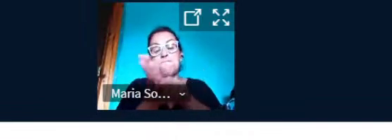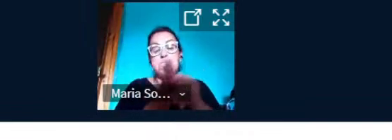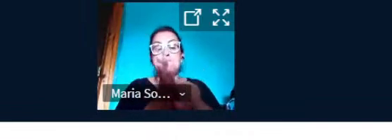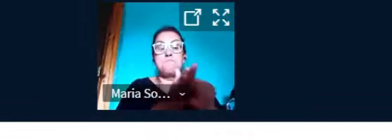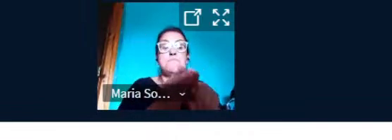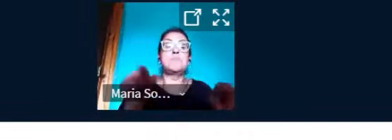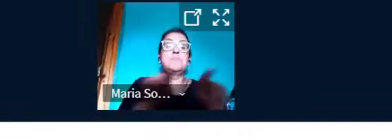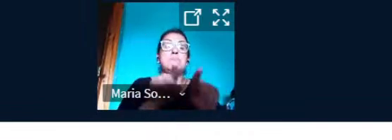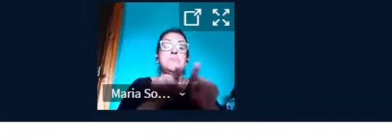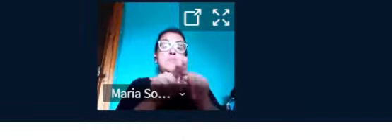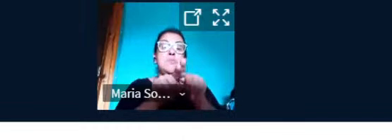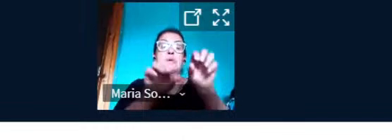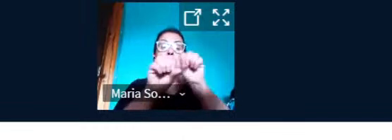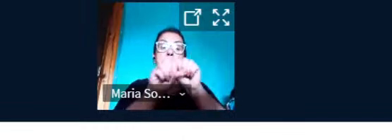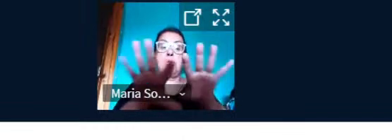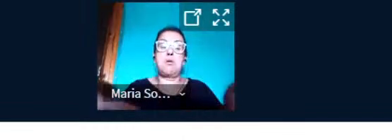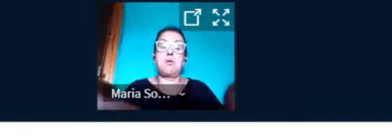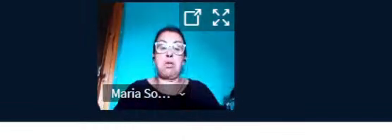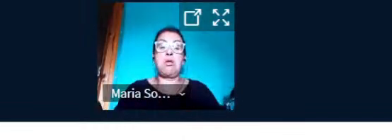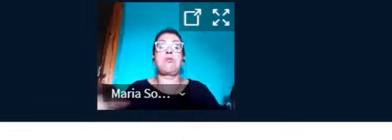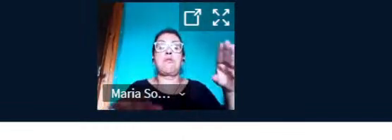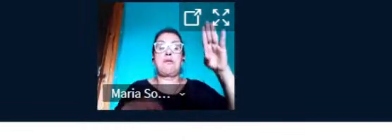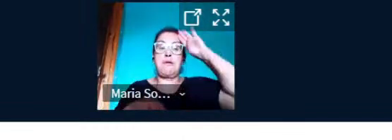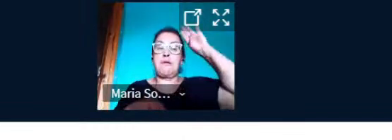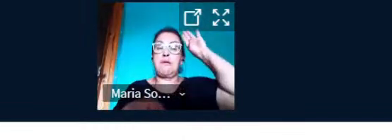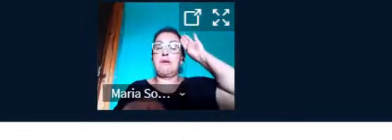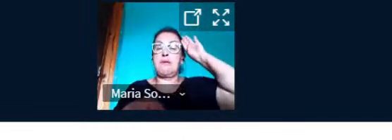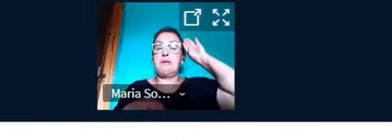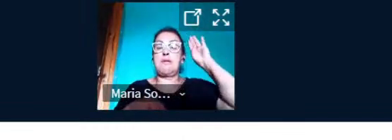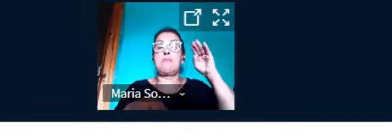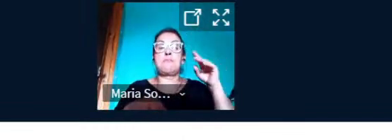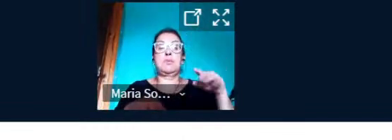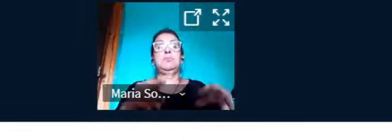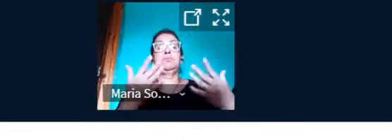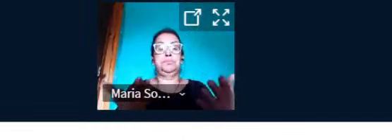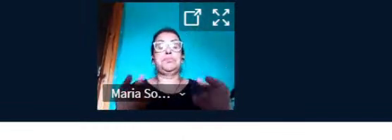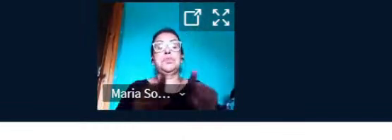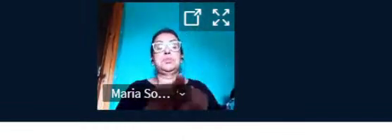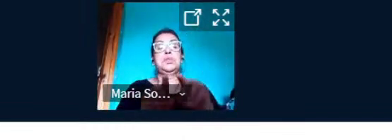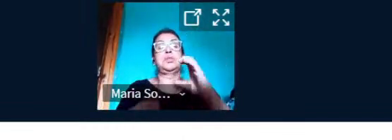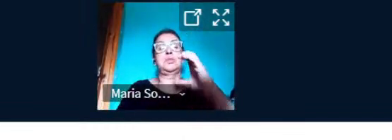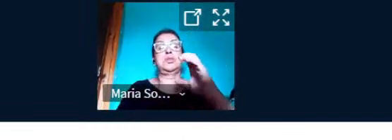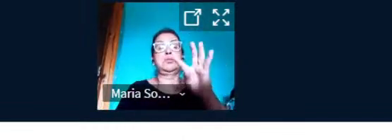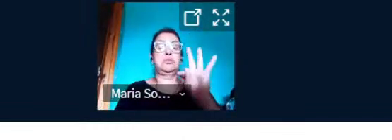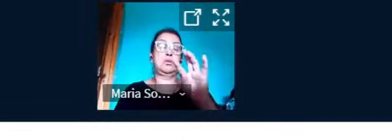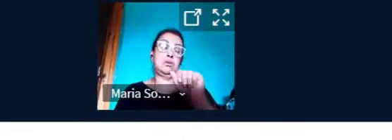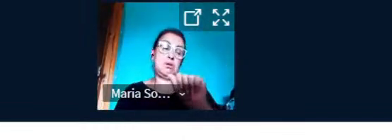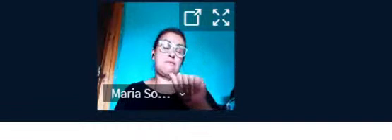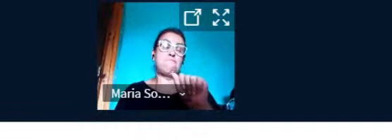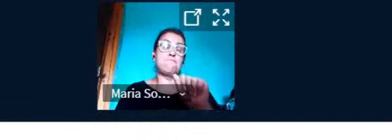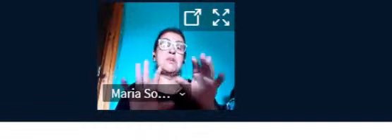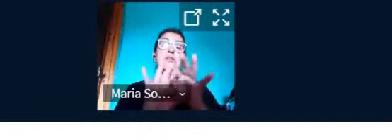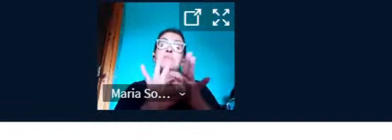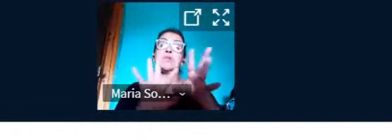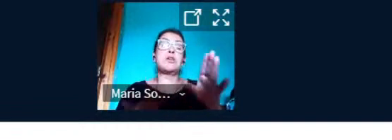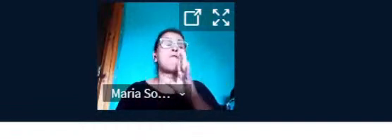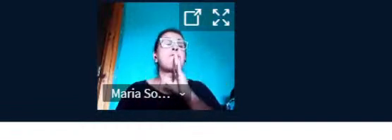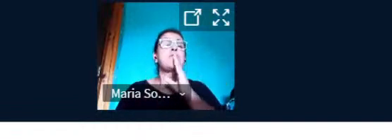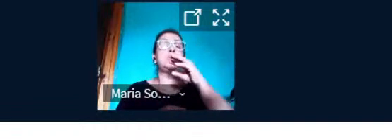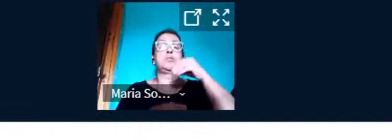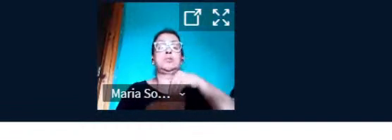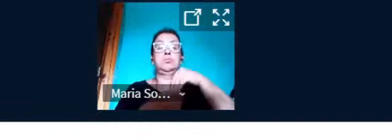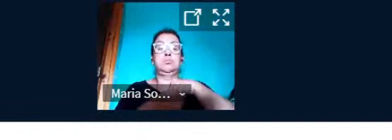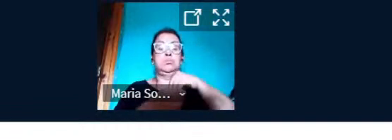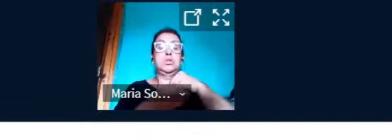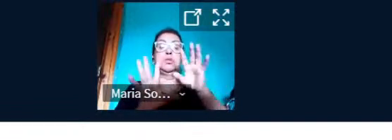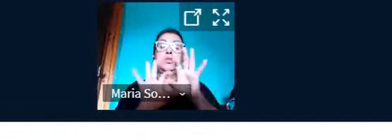CTA possibilita a liberdade de conhecimento. E disponibiliza as atas de cada projeto. Propiciando a reflexão dos erros. Tudo isso